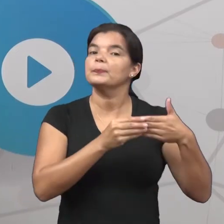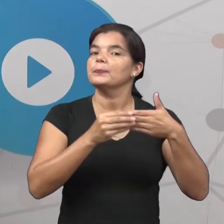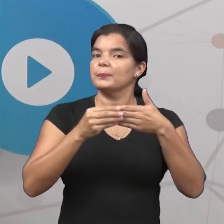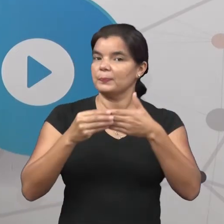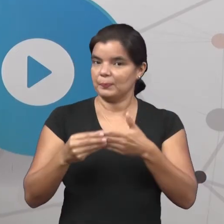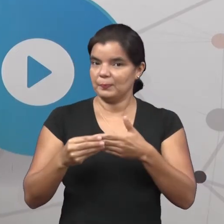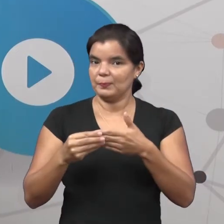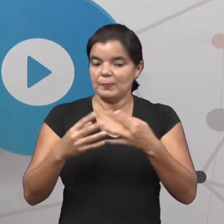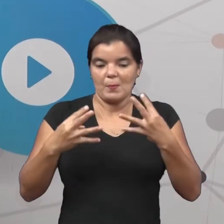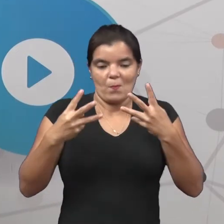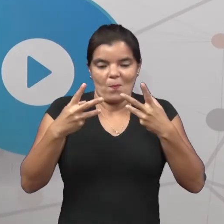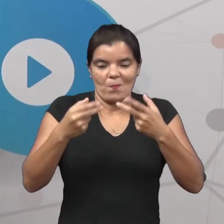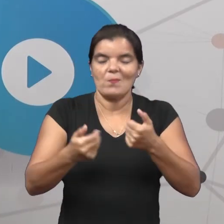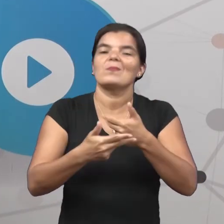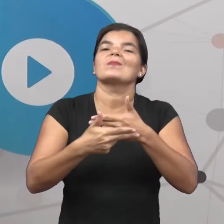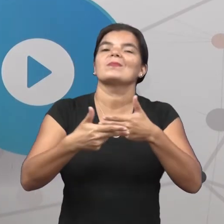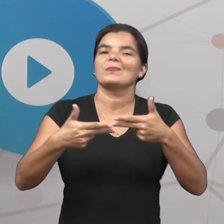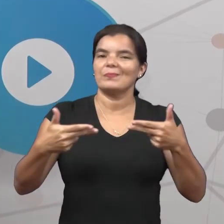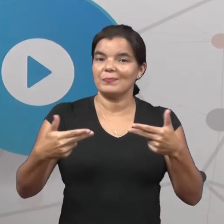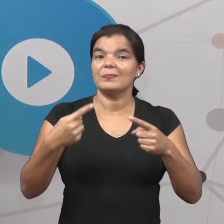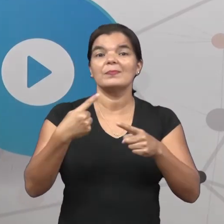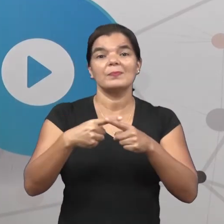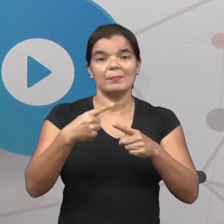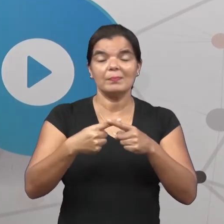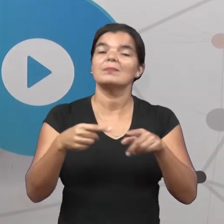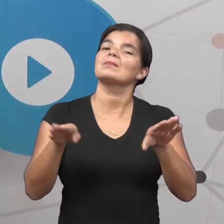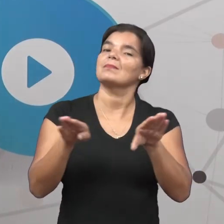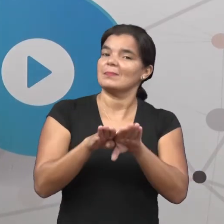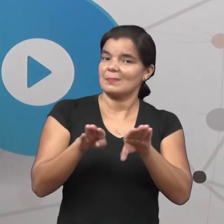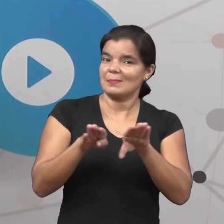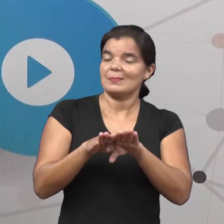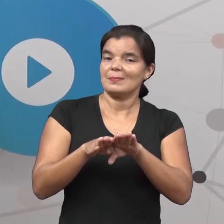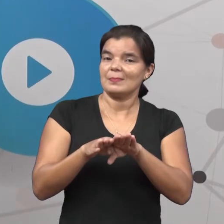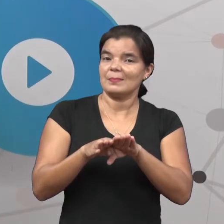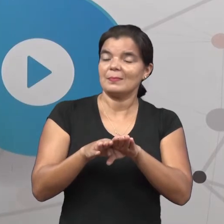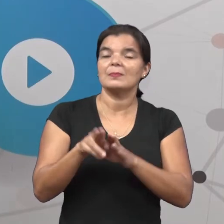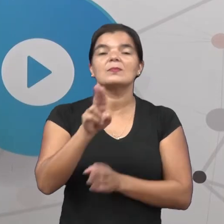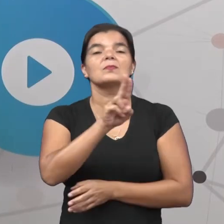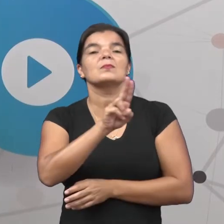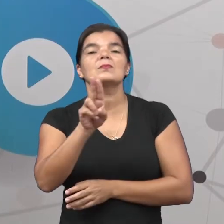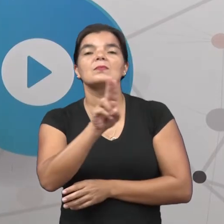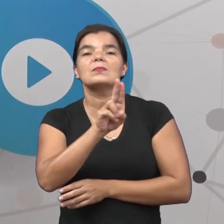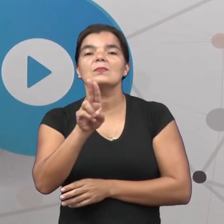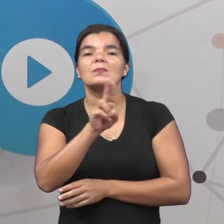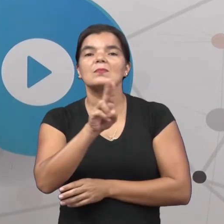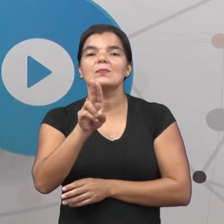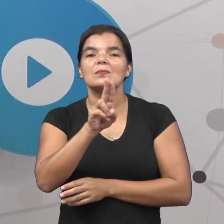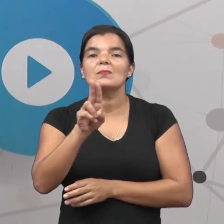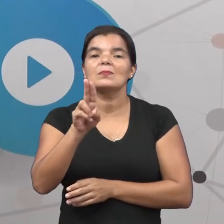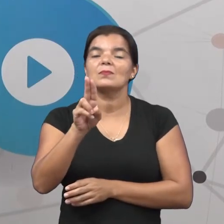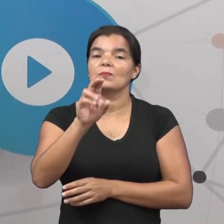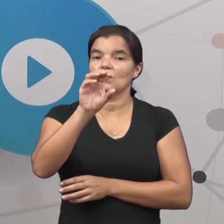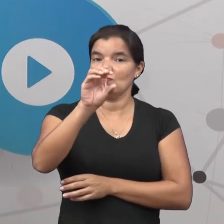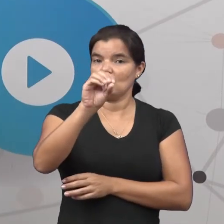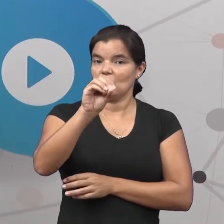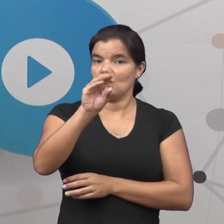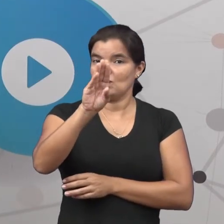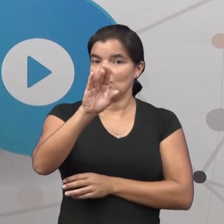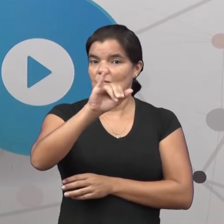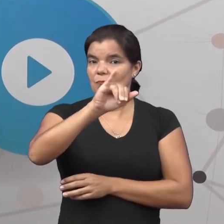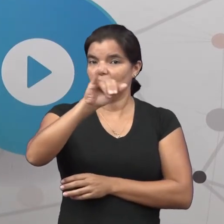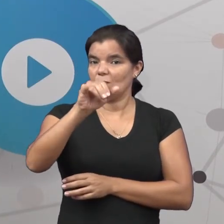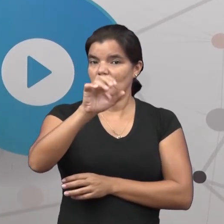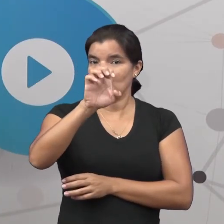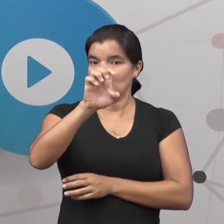todas essas coisas porque elas também são chamadas de objetos. Isso